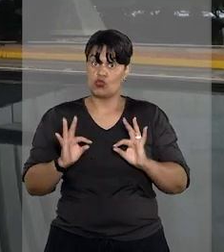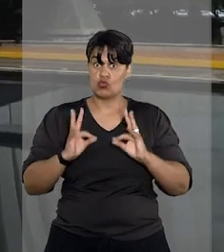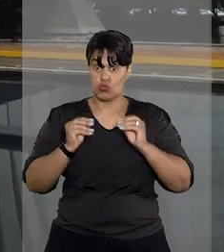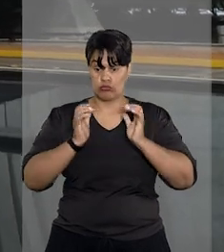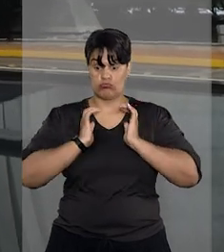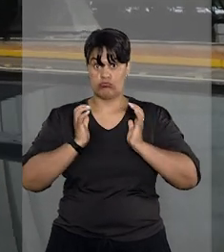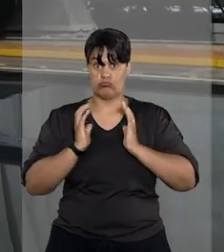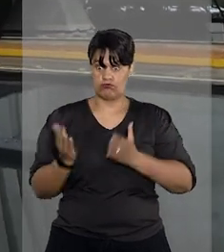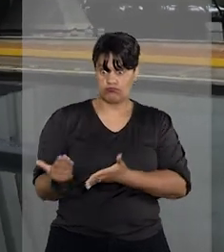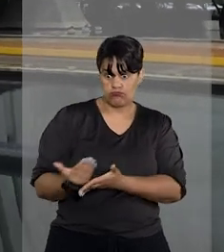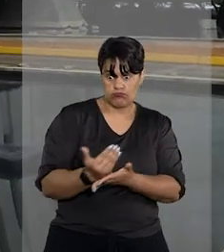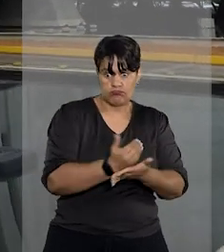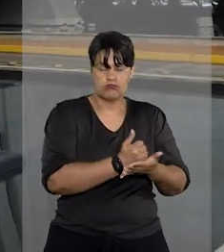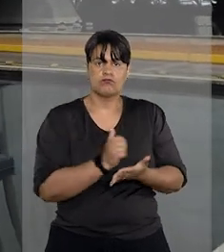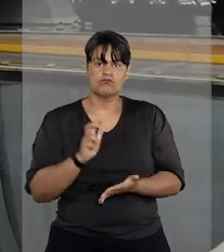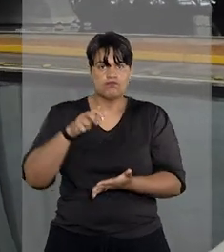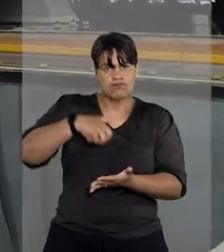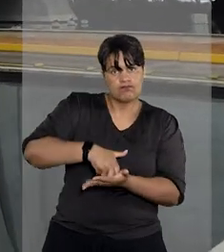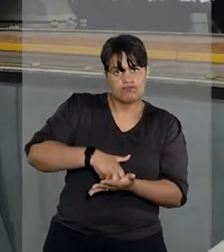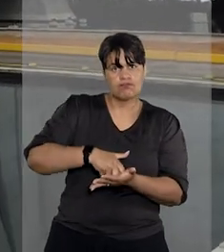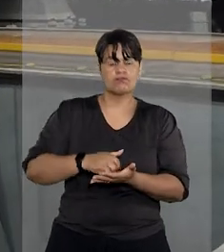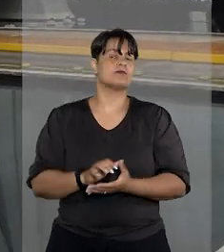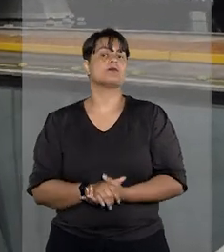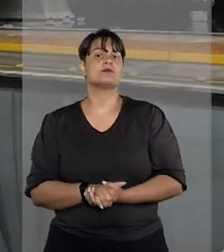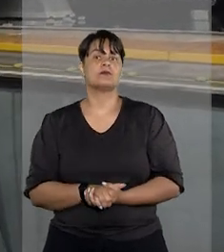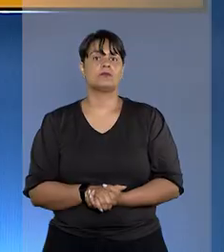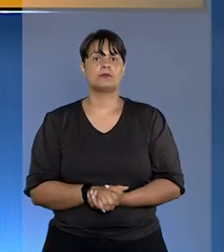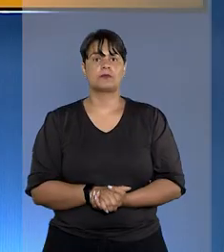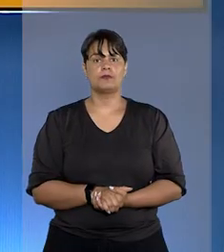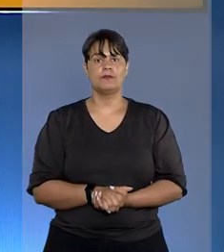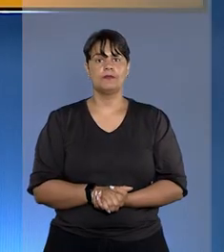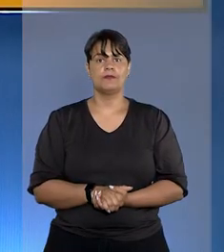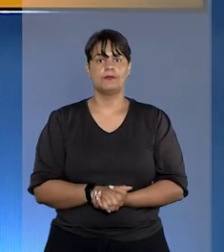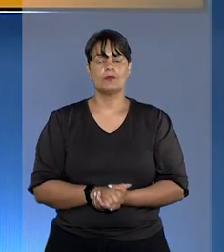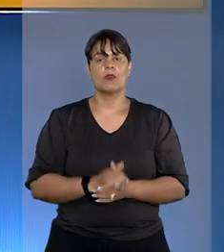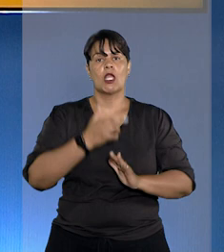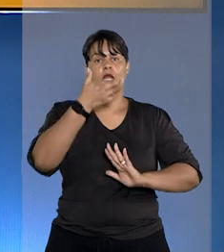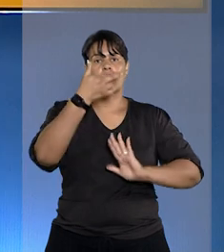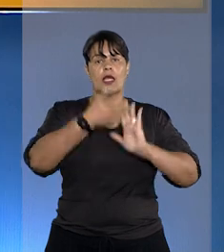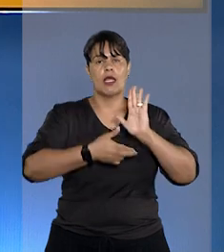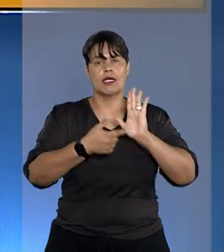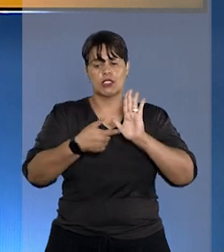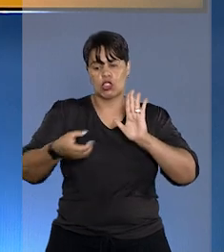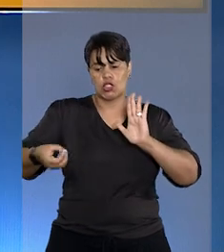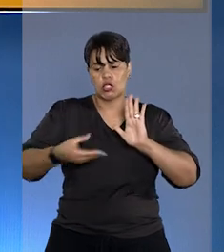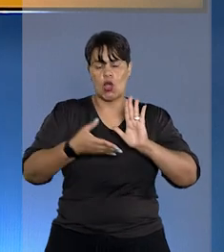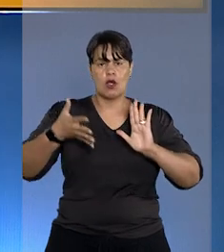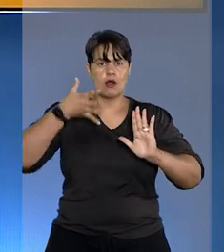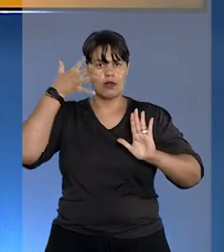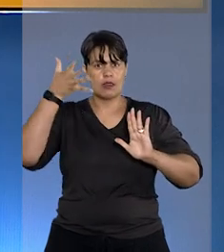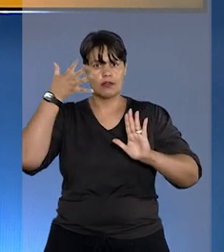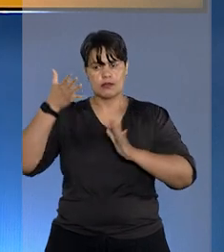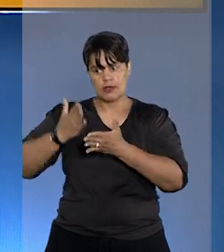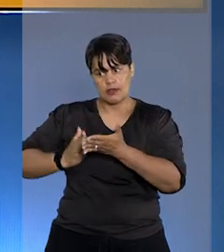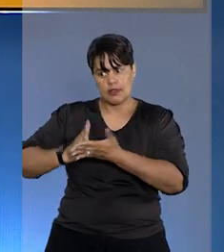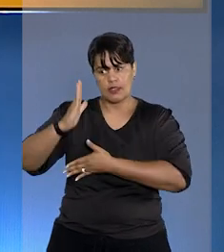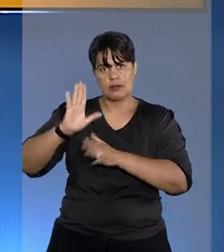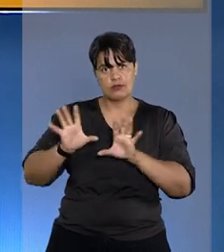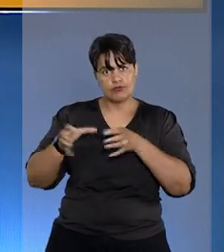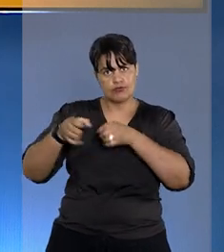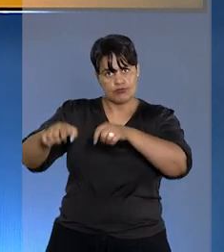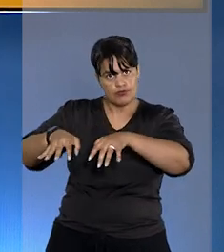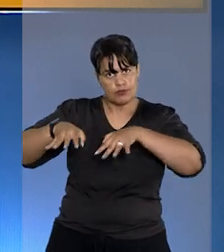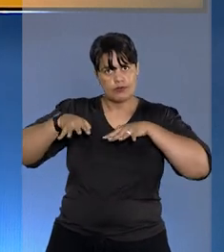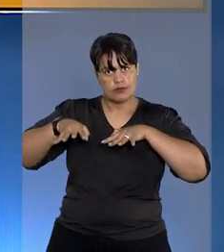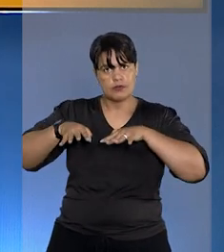bem do devedor ocorrida na execução de terceiros. E as novas regras de sustentação oral aprovadas pelo Pleno